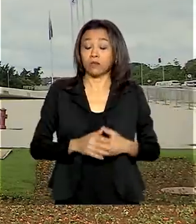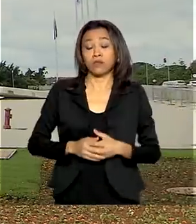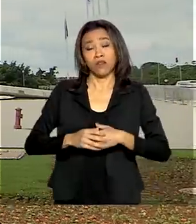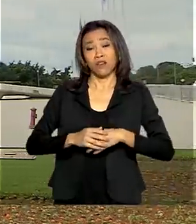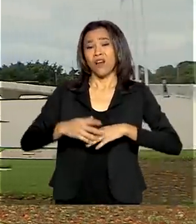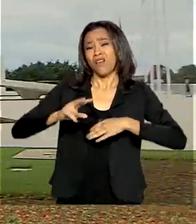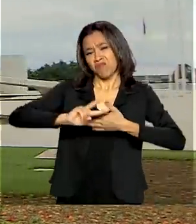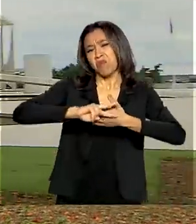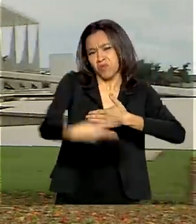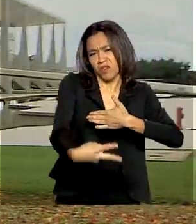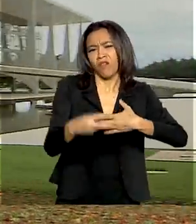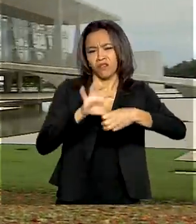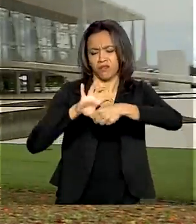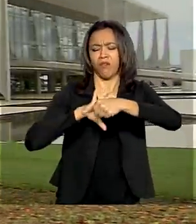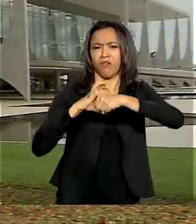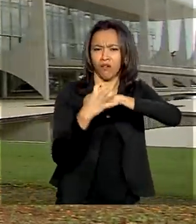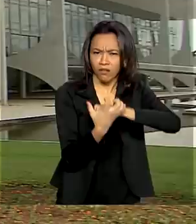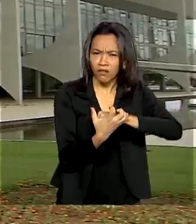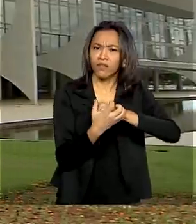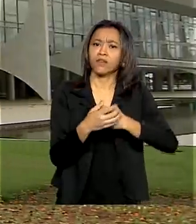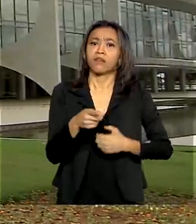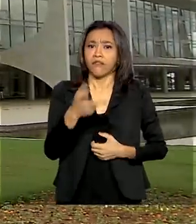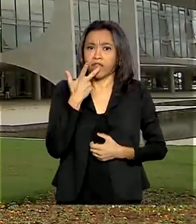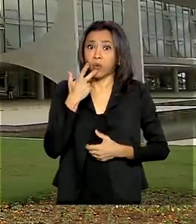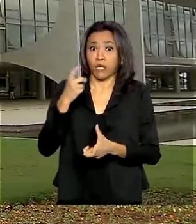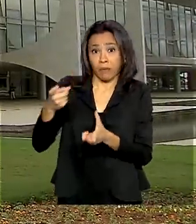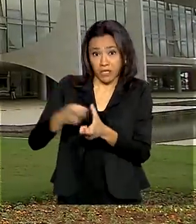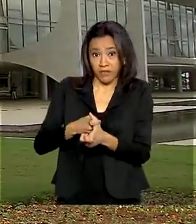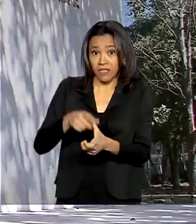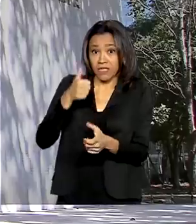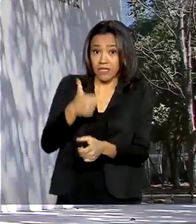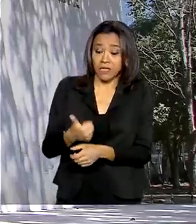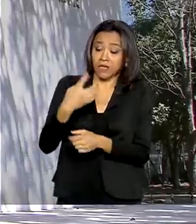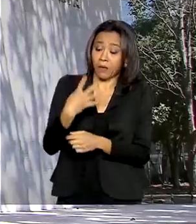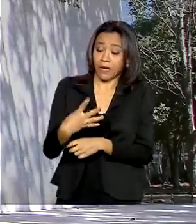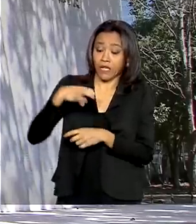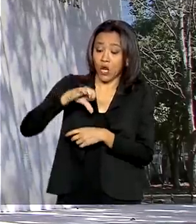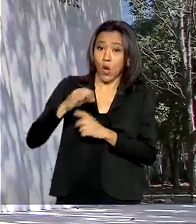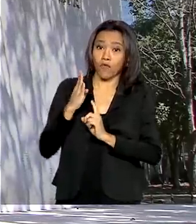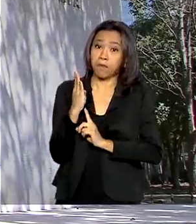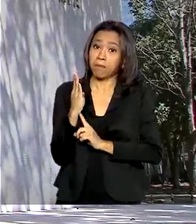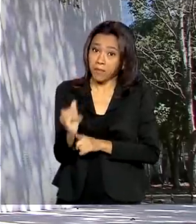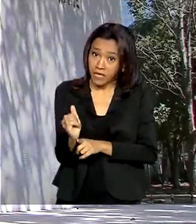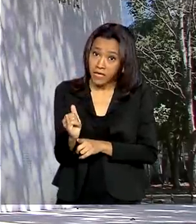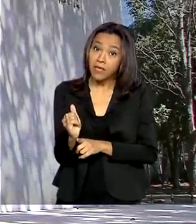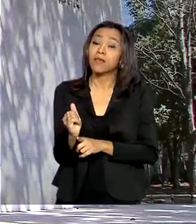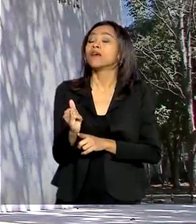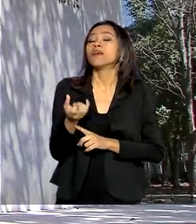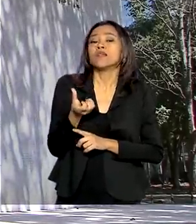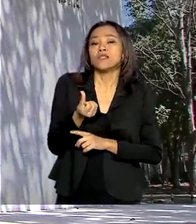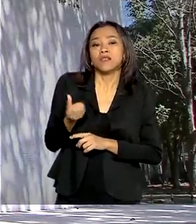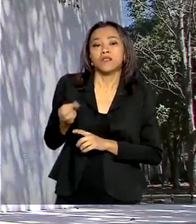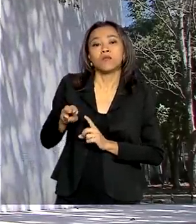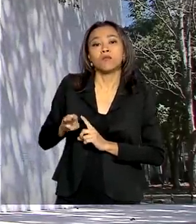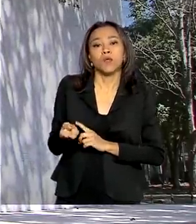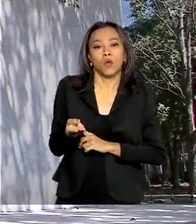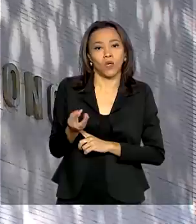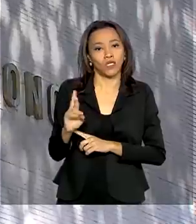coronavírus, o governo prevê um déficit de R 149 bilhões e R$ 600 milhões